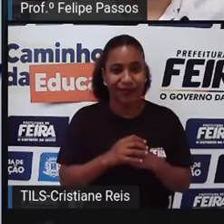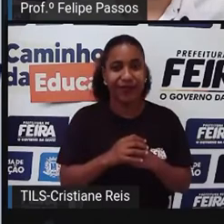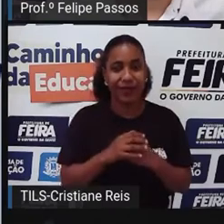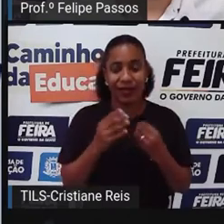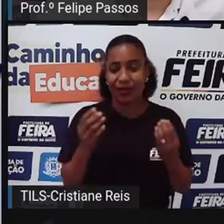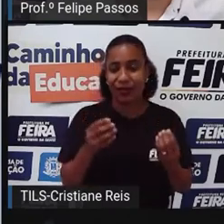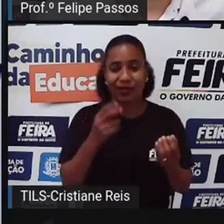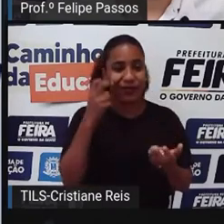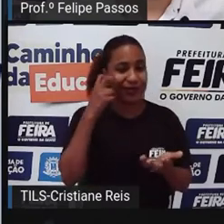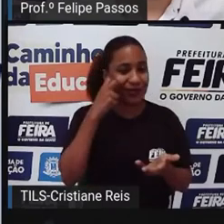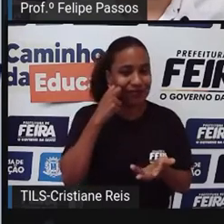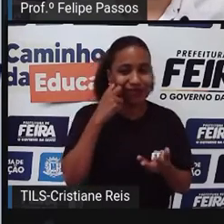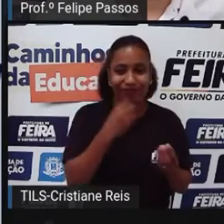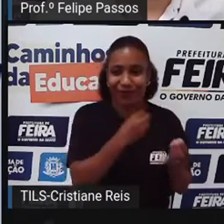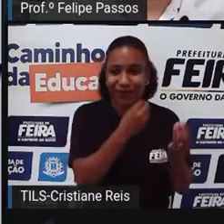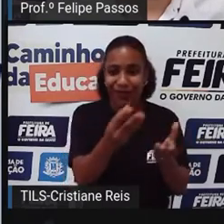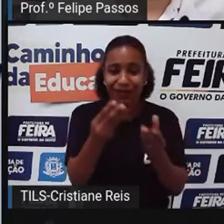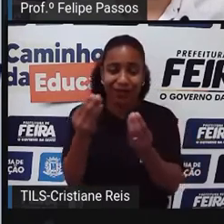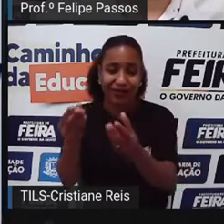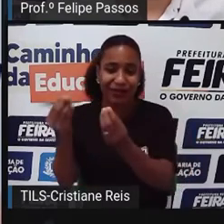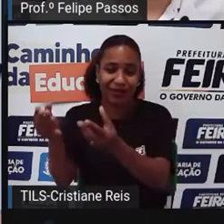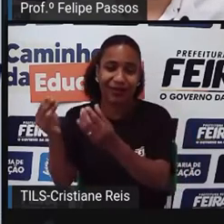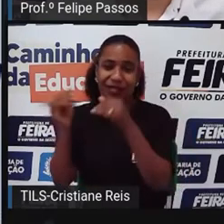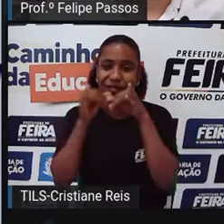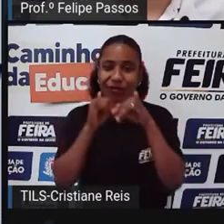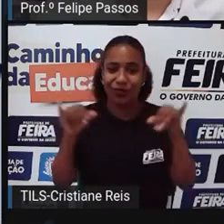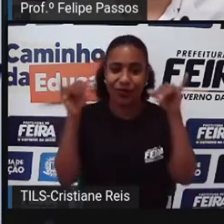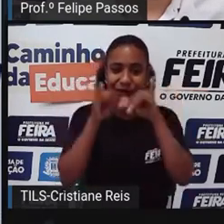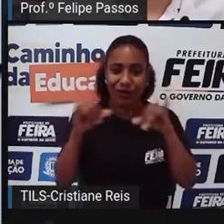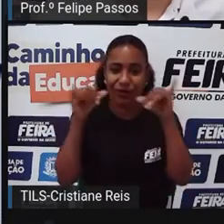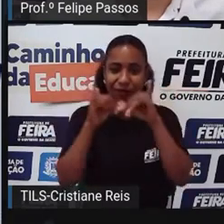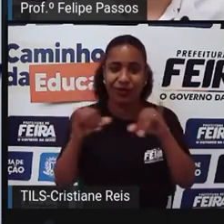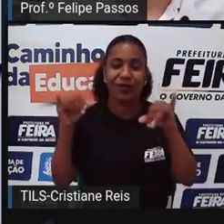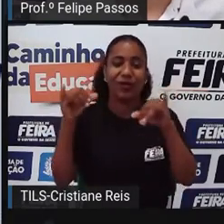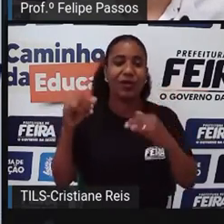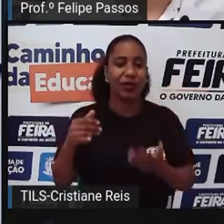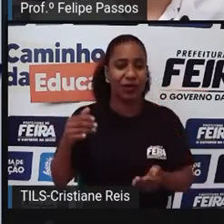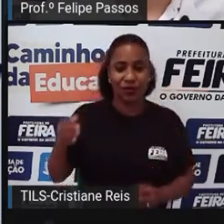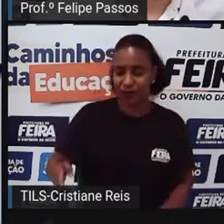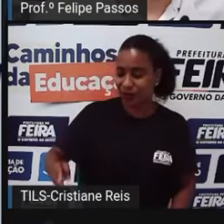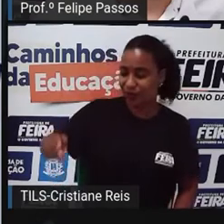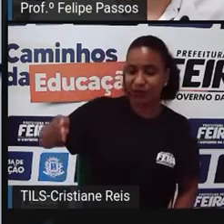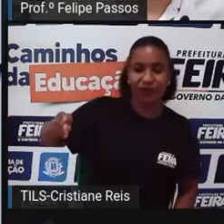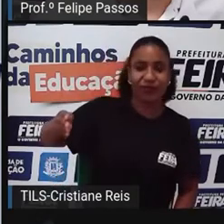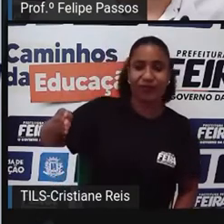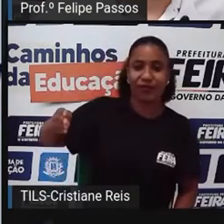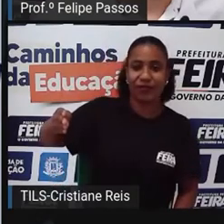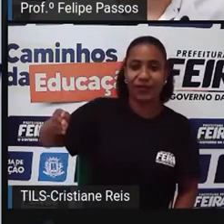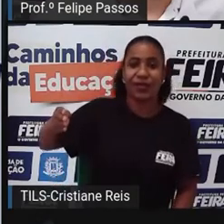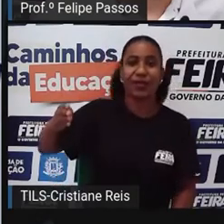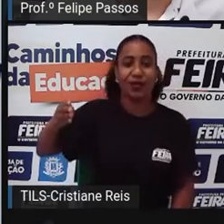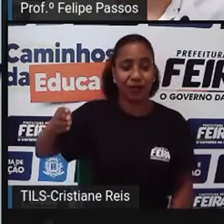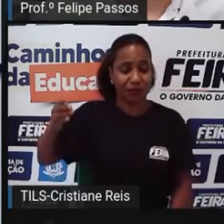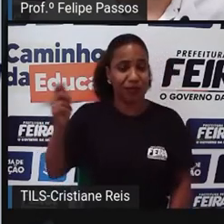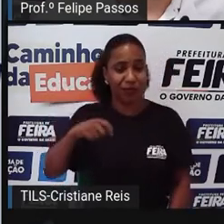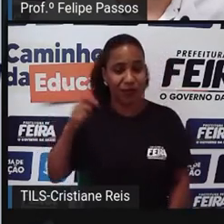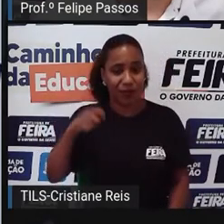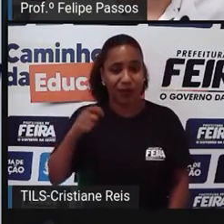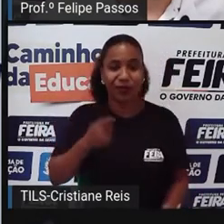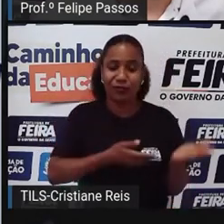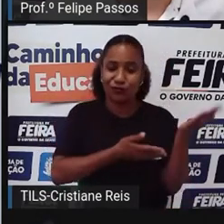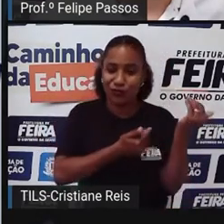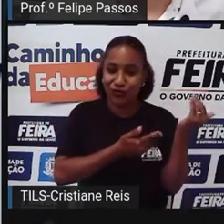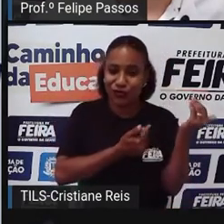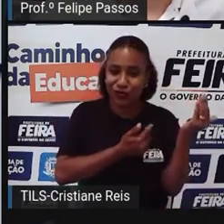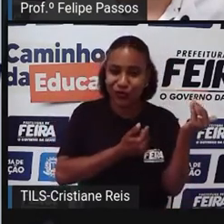É a gente Divulga Divulga Olha Adote um adulto jovem Eu adoto adulto jovem É muito legal Você já sabe Como ele é Já